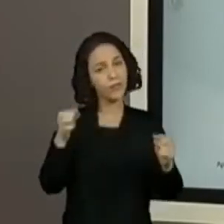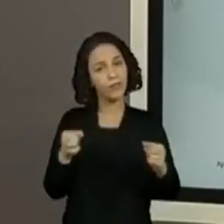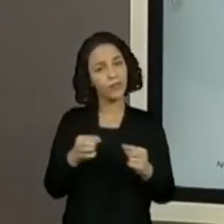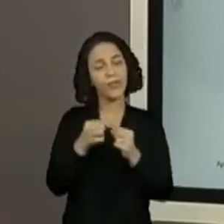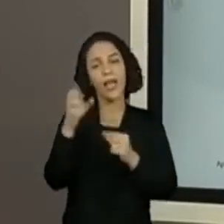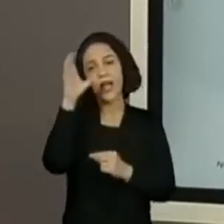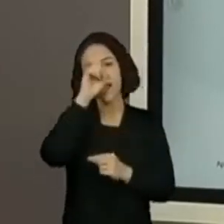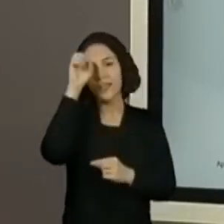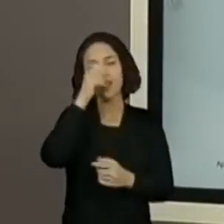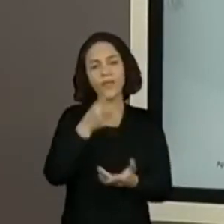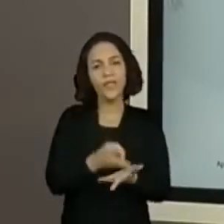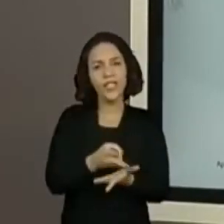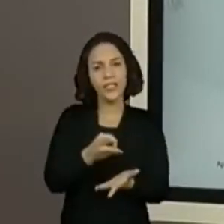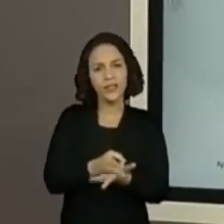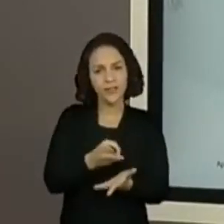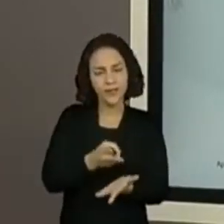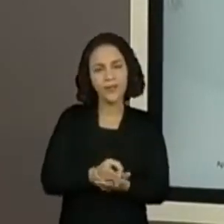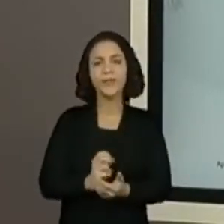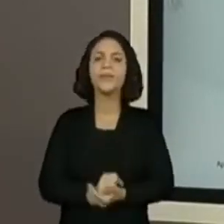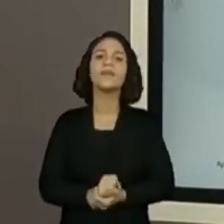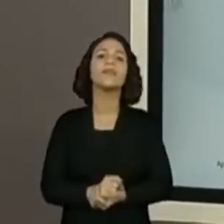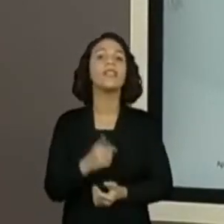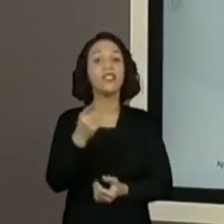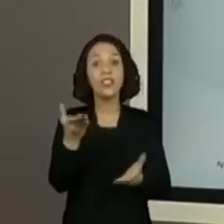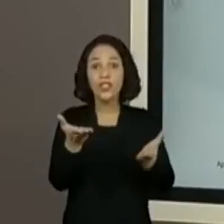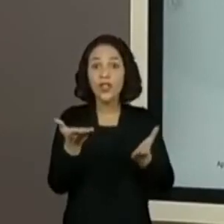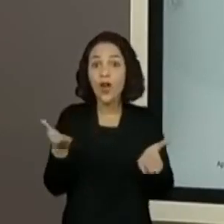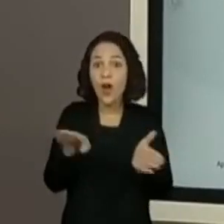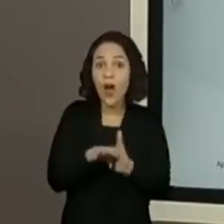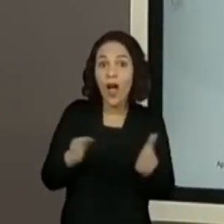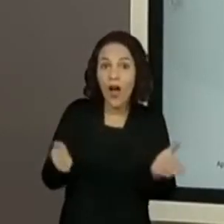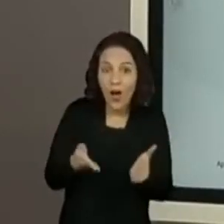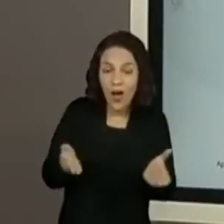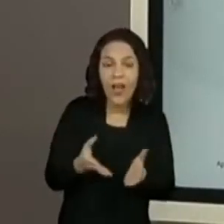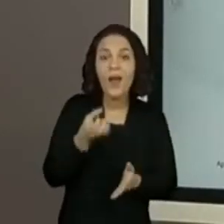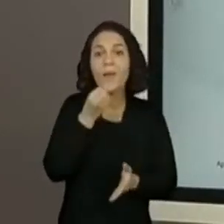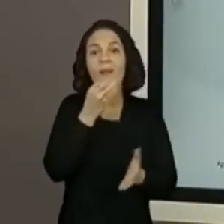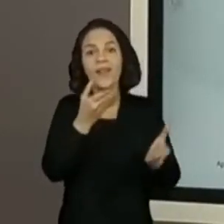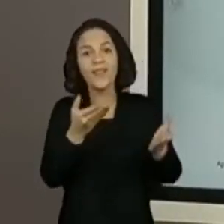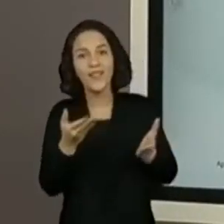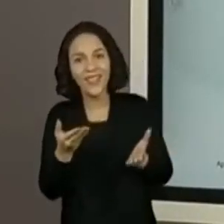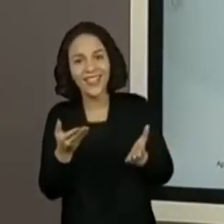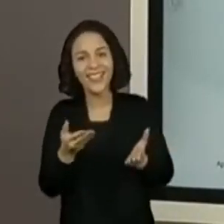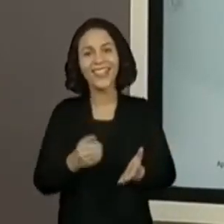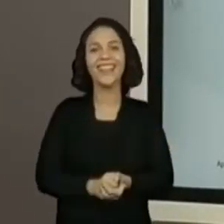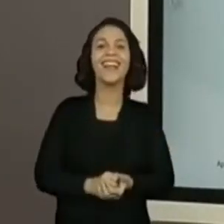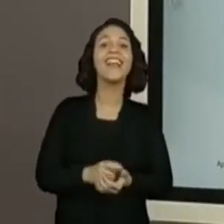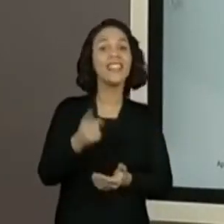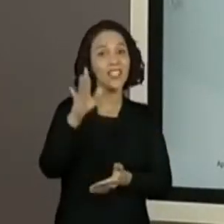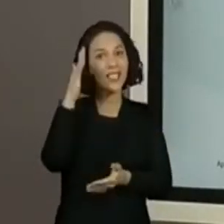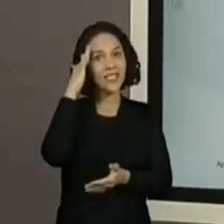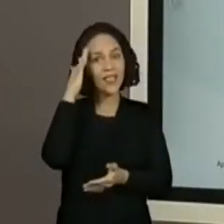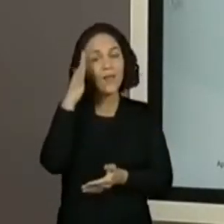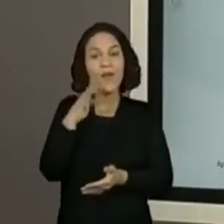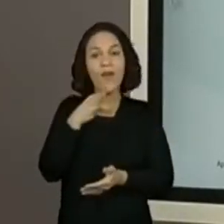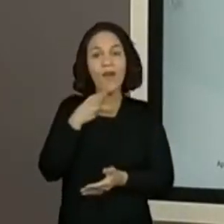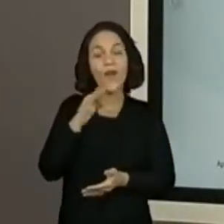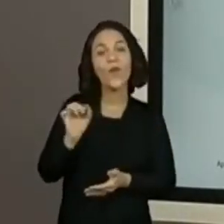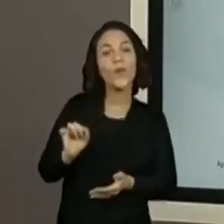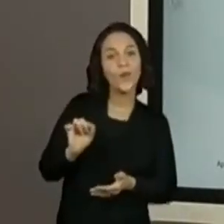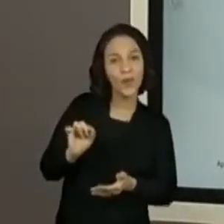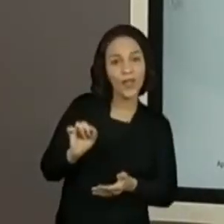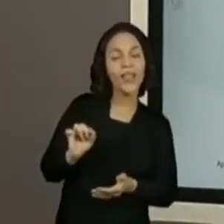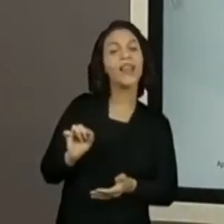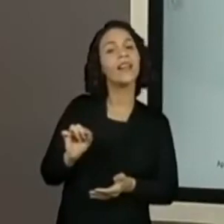Aprender Sempre. Quem está chegando agora, boas-vindas. Quem estava conosco, já sabe do que a gente está fazendo, já